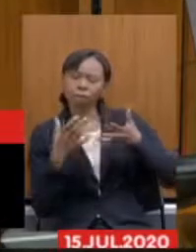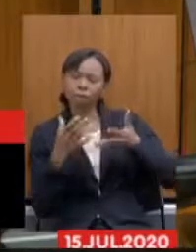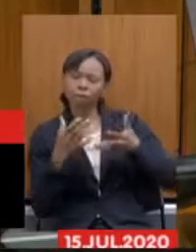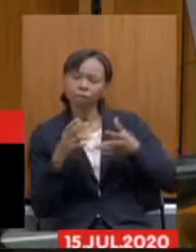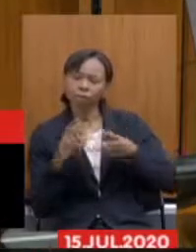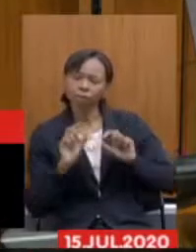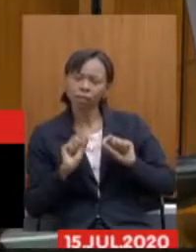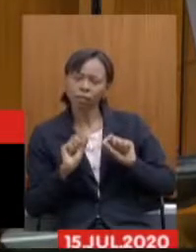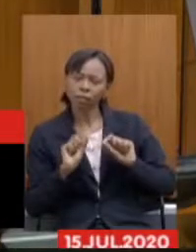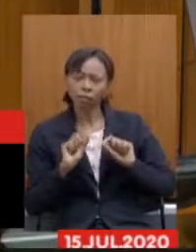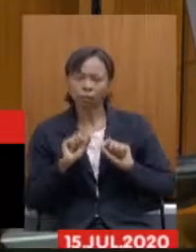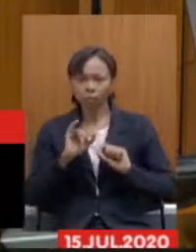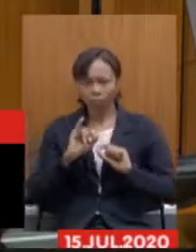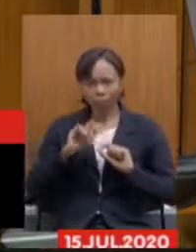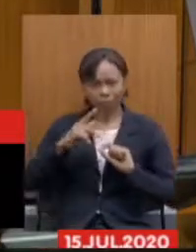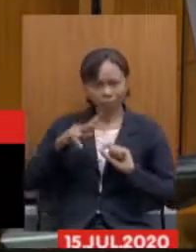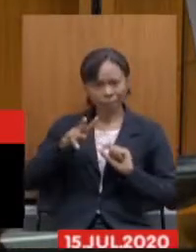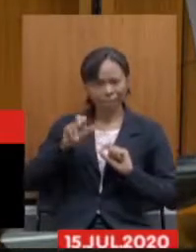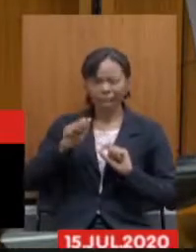isenção de IPVA